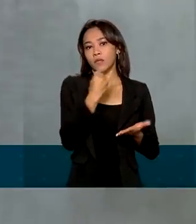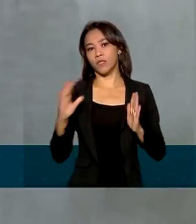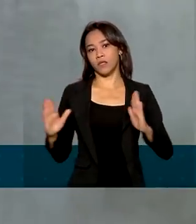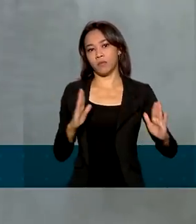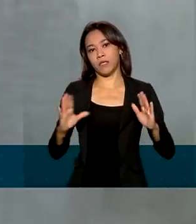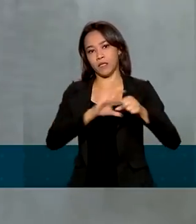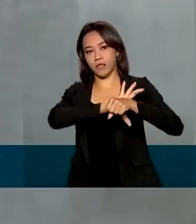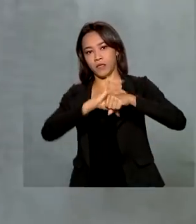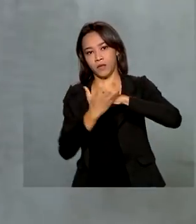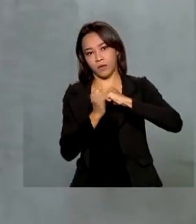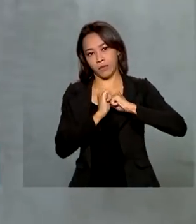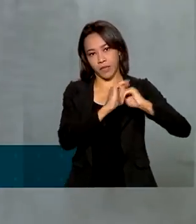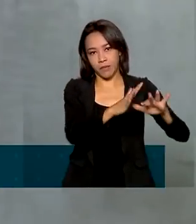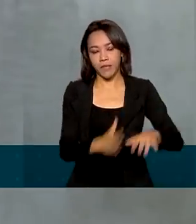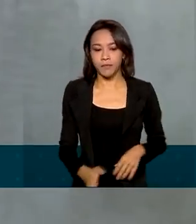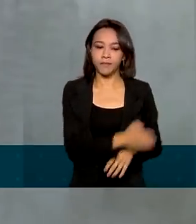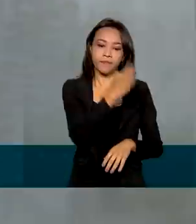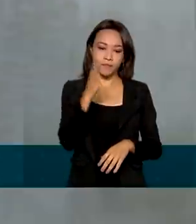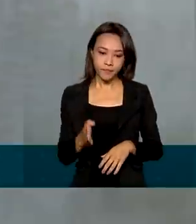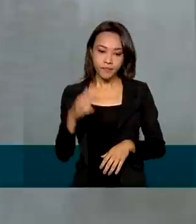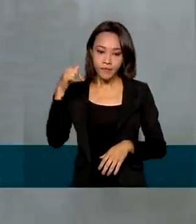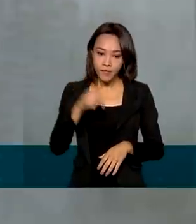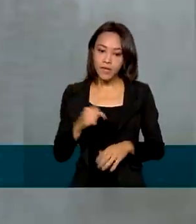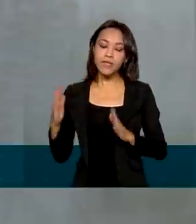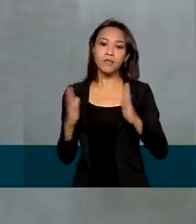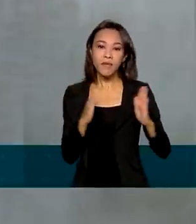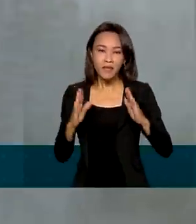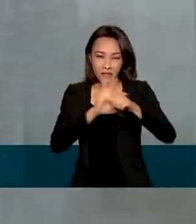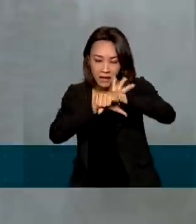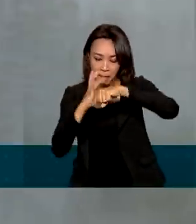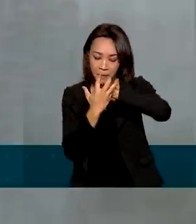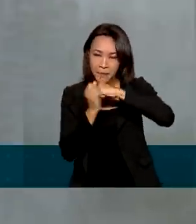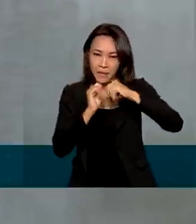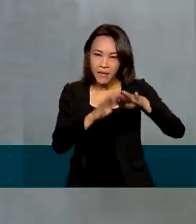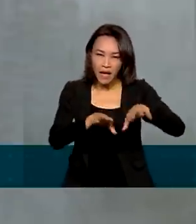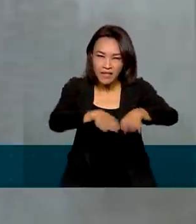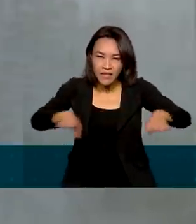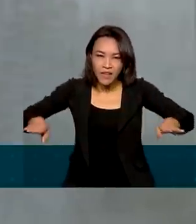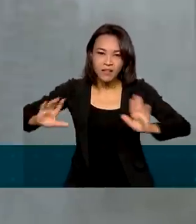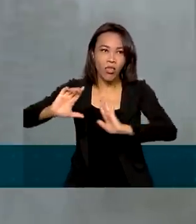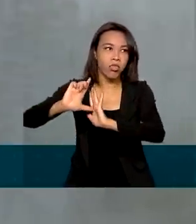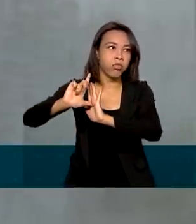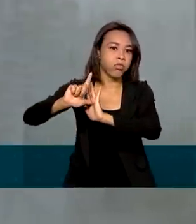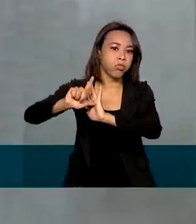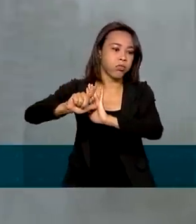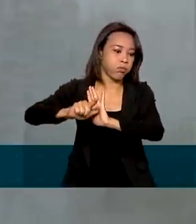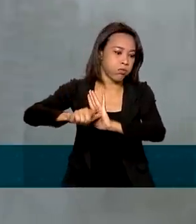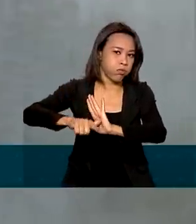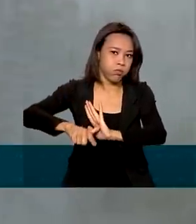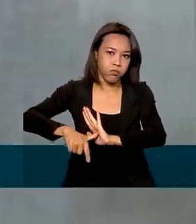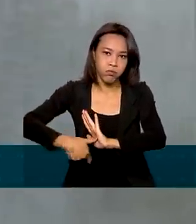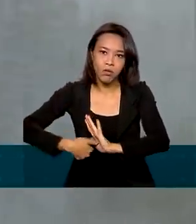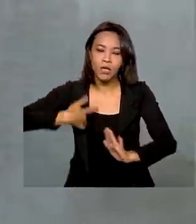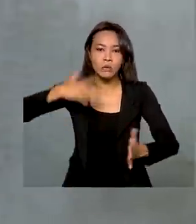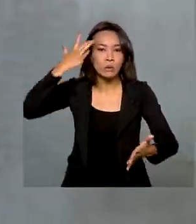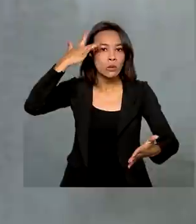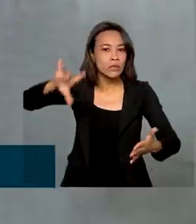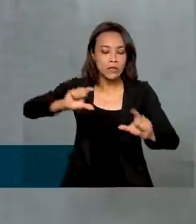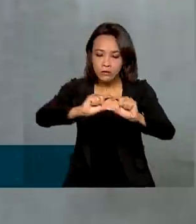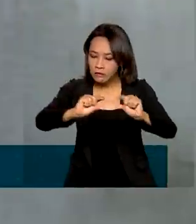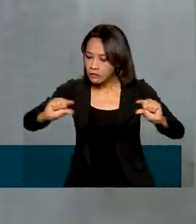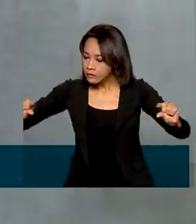A pandemia fez com que as crianças regredissem muito e voltaram para cá sem conseguir formular frases,